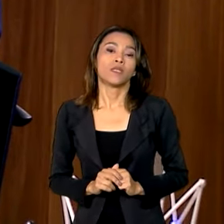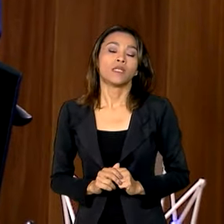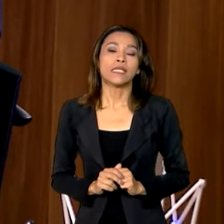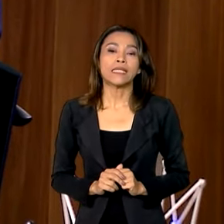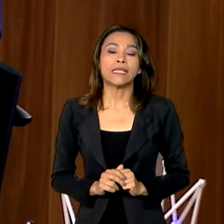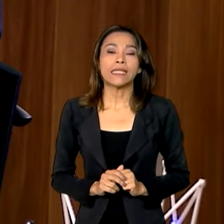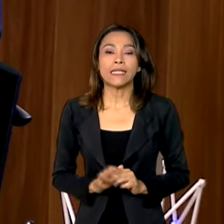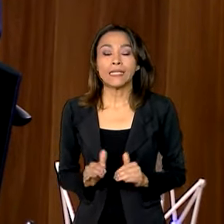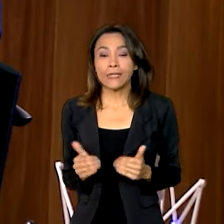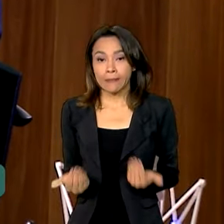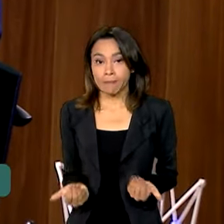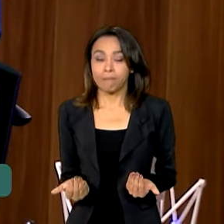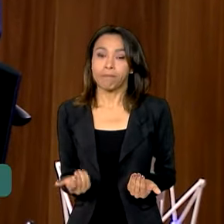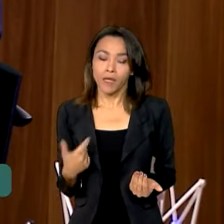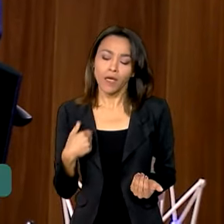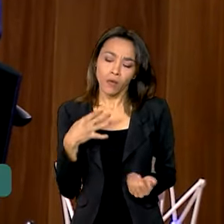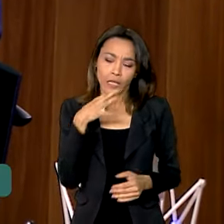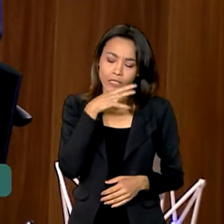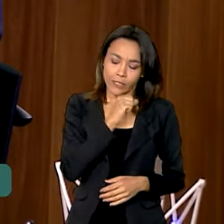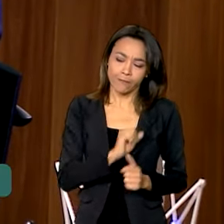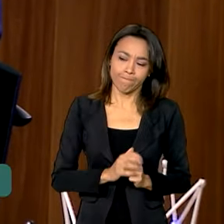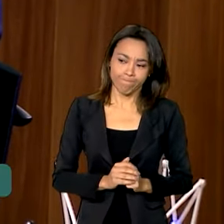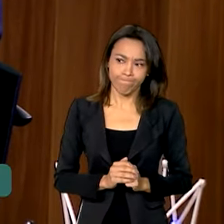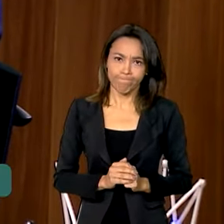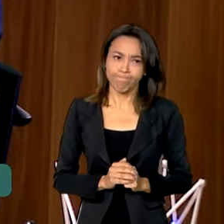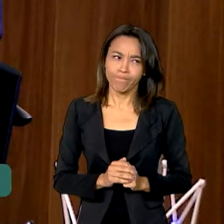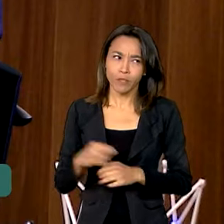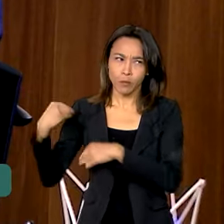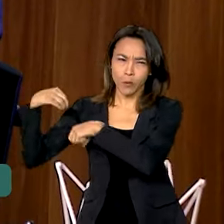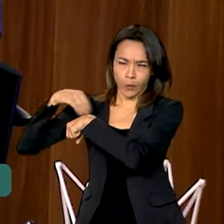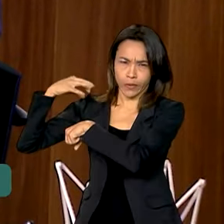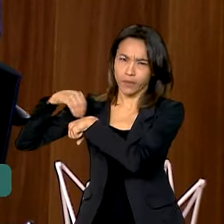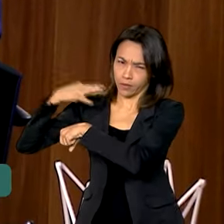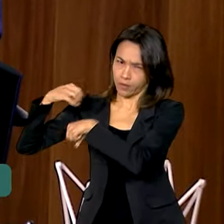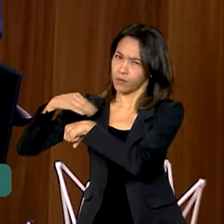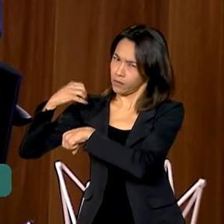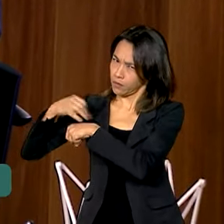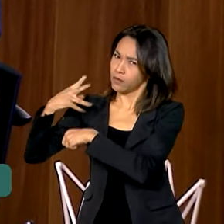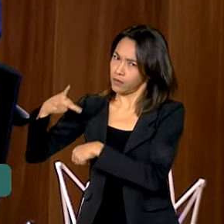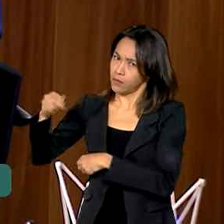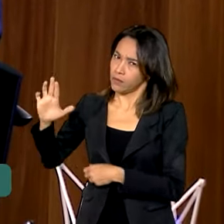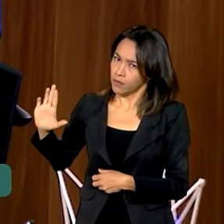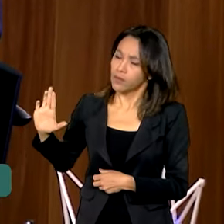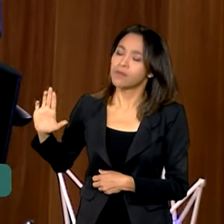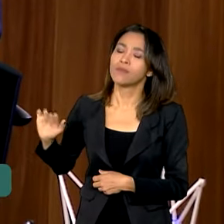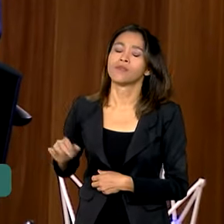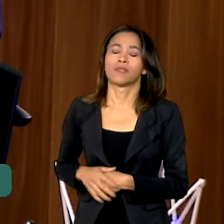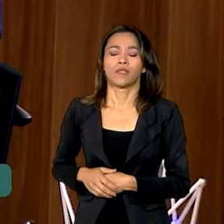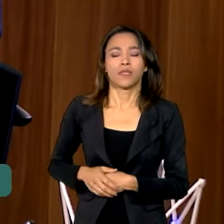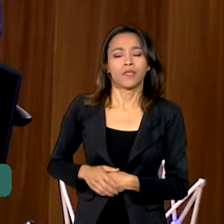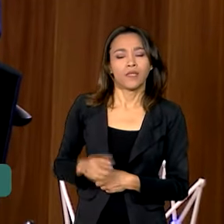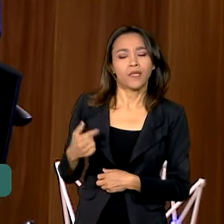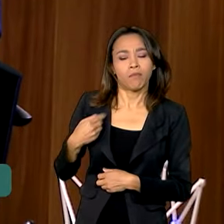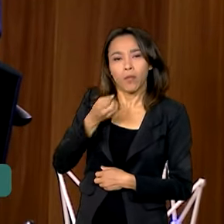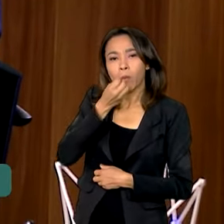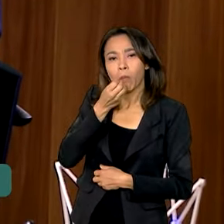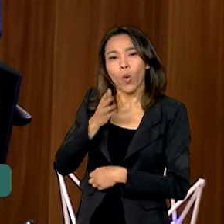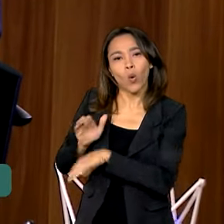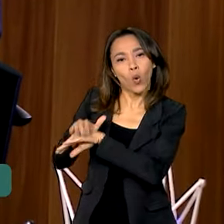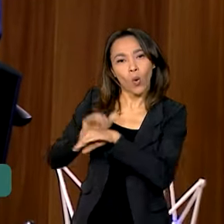E eu, então, achei por bem, até por recomendação do presidente e pelas boas práticas políticas,